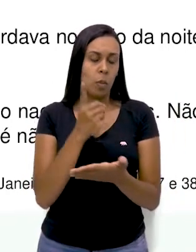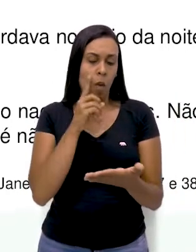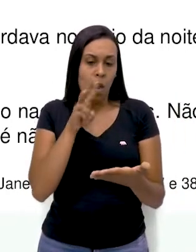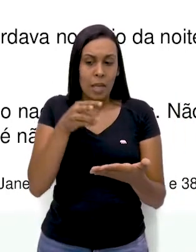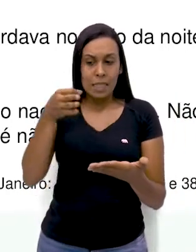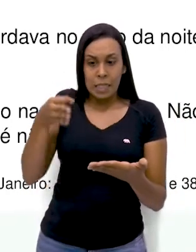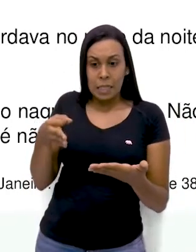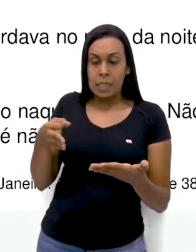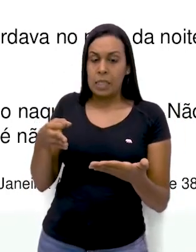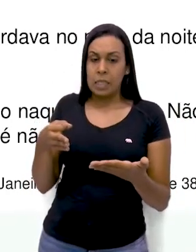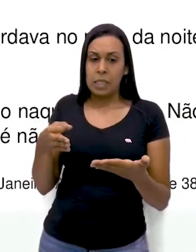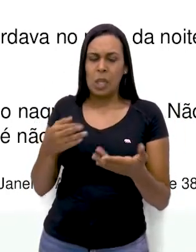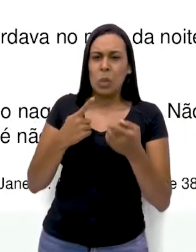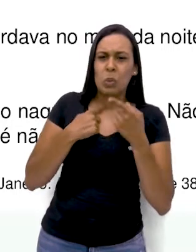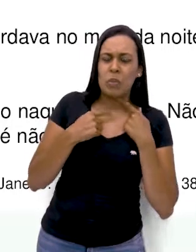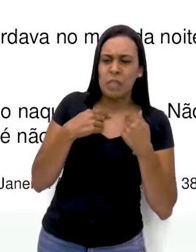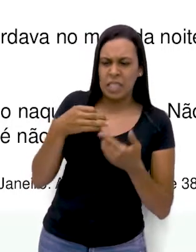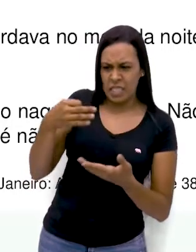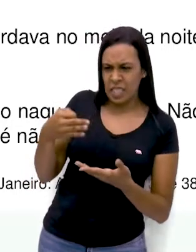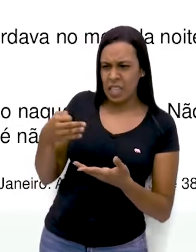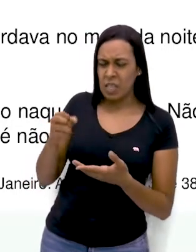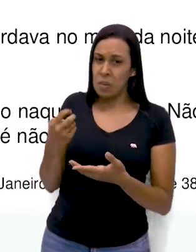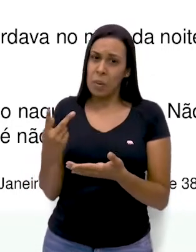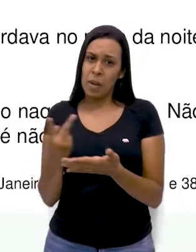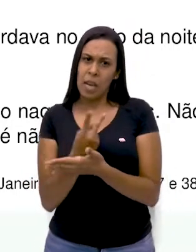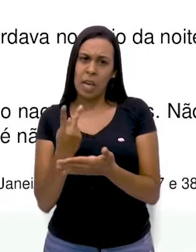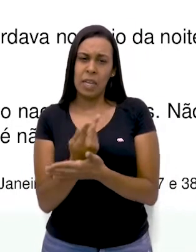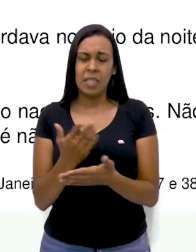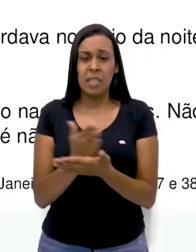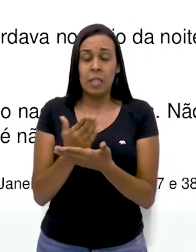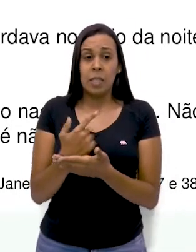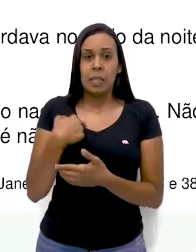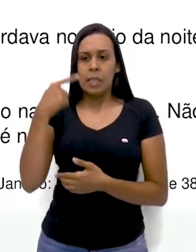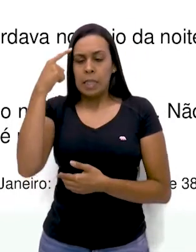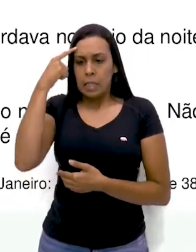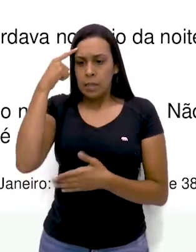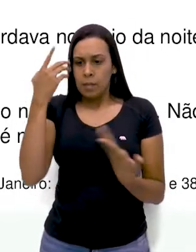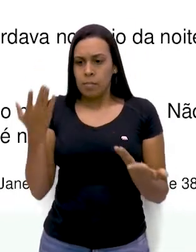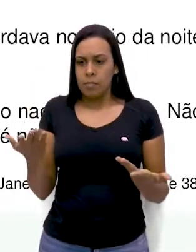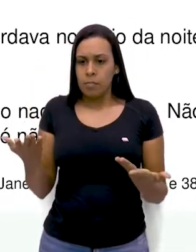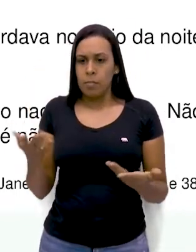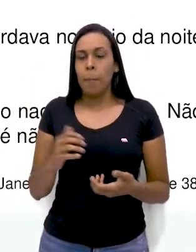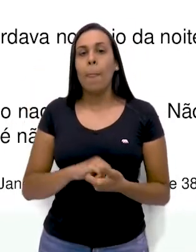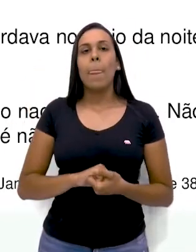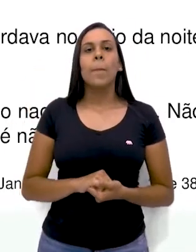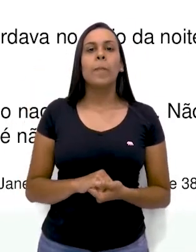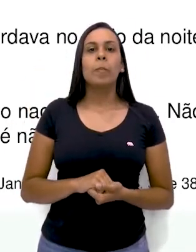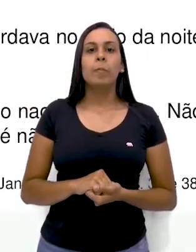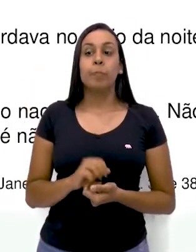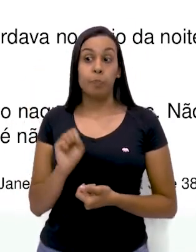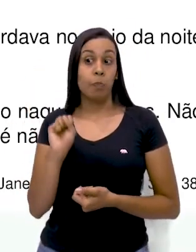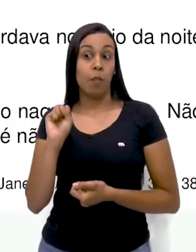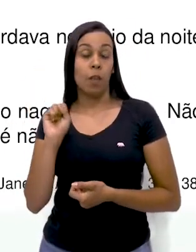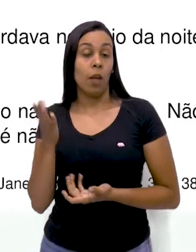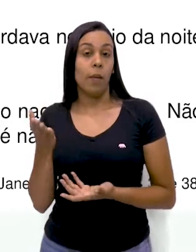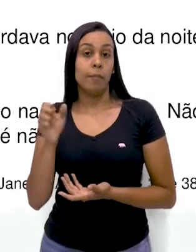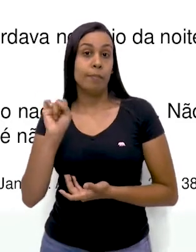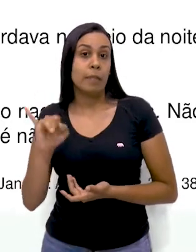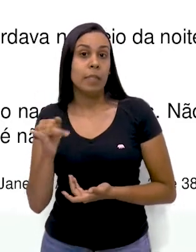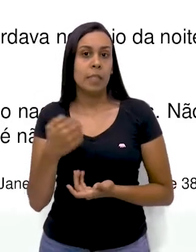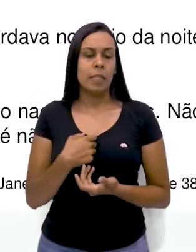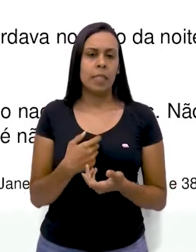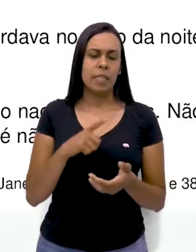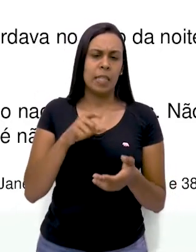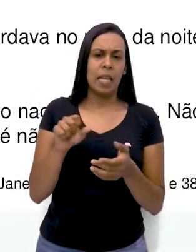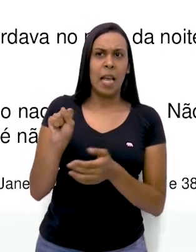tirar a dúvida que tantas vezes me batia. Se aqui tinha um S